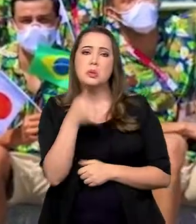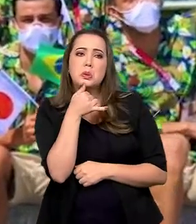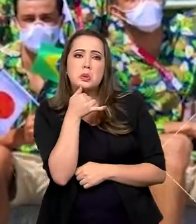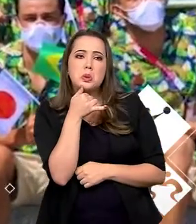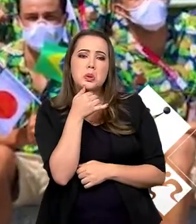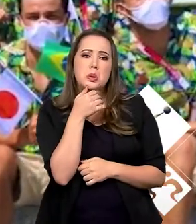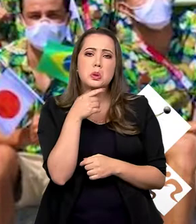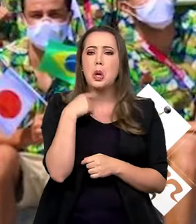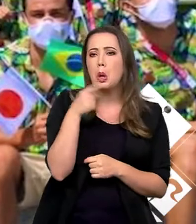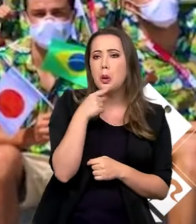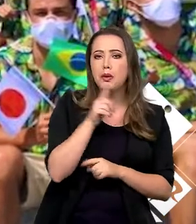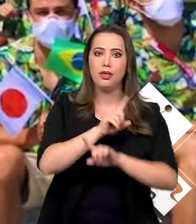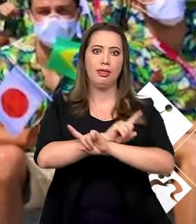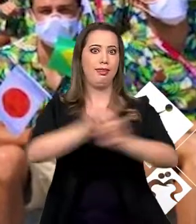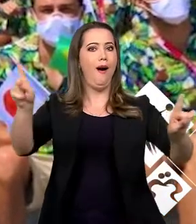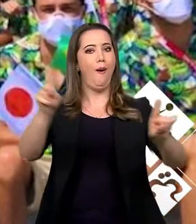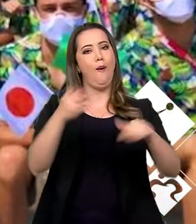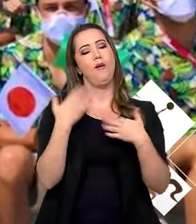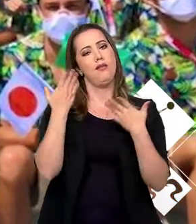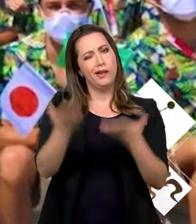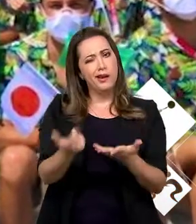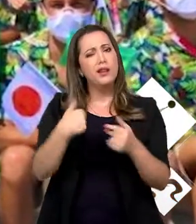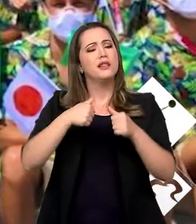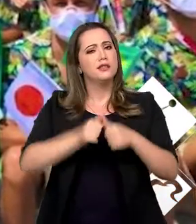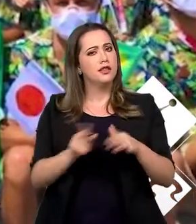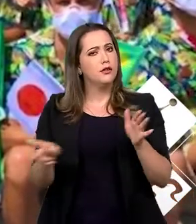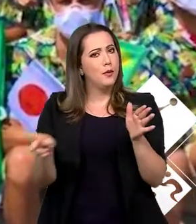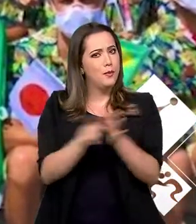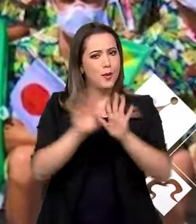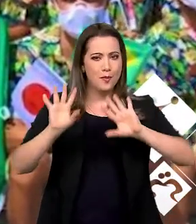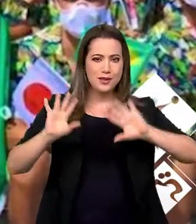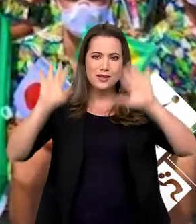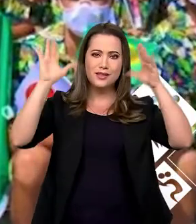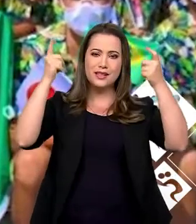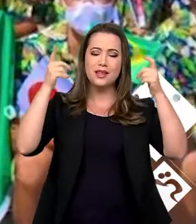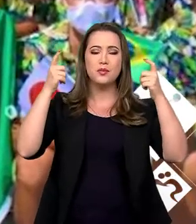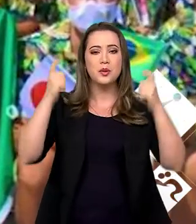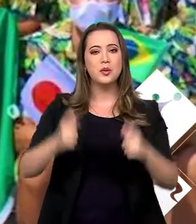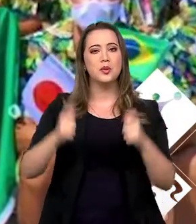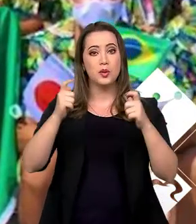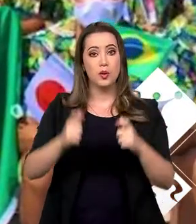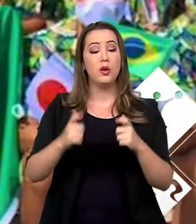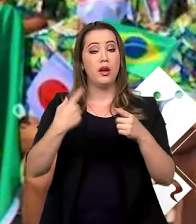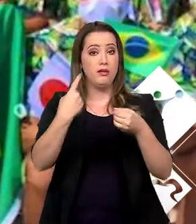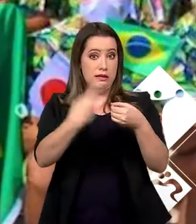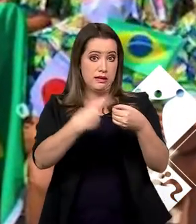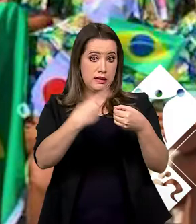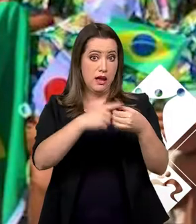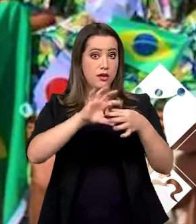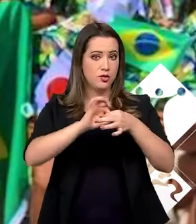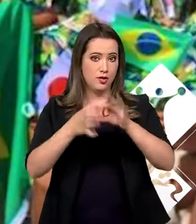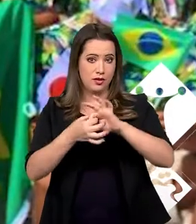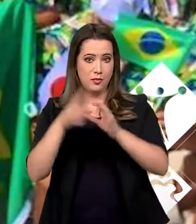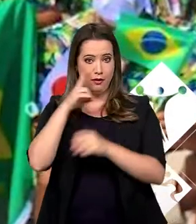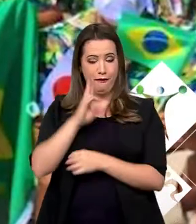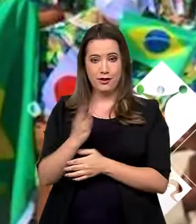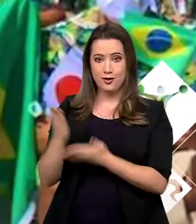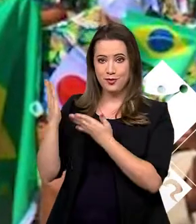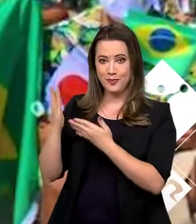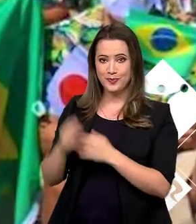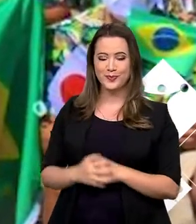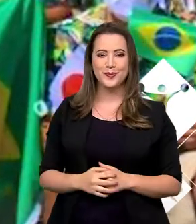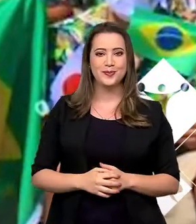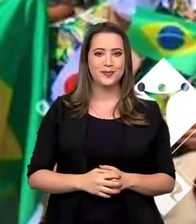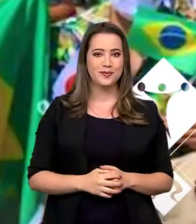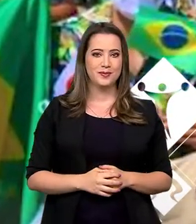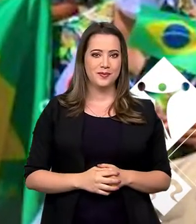Se lamentaram? Ficaram reclamando? Não! Eles fizeram foi a própria cerimônia de abertura lá na Vila Olímpica. Olha só